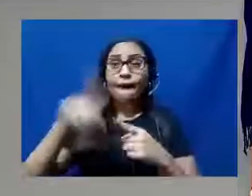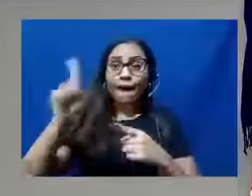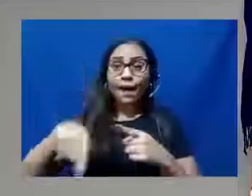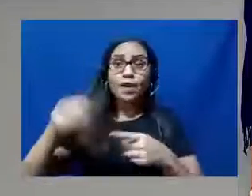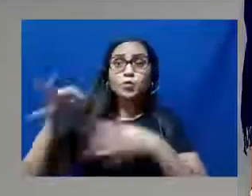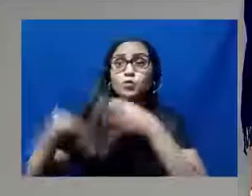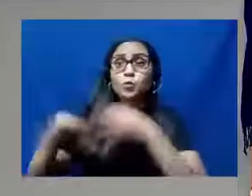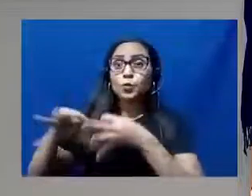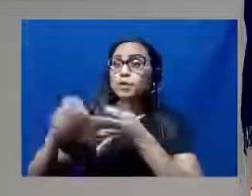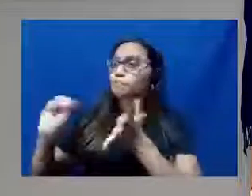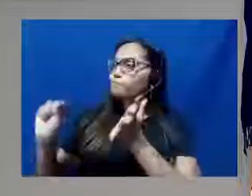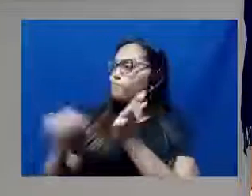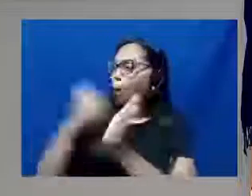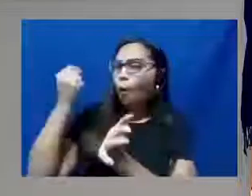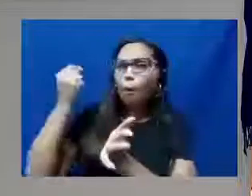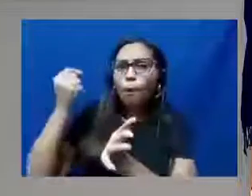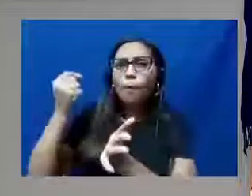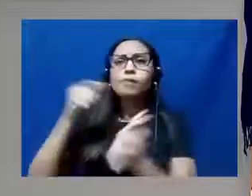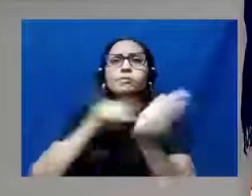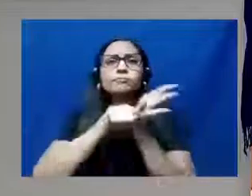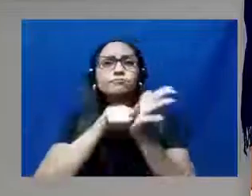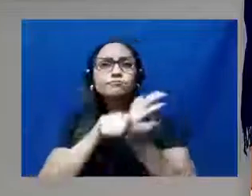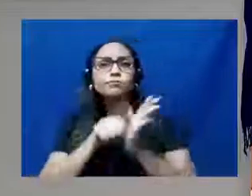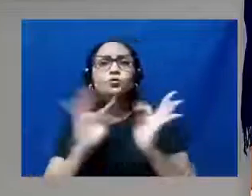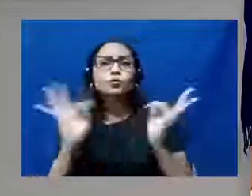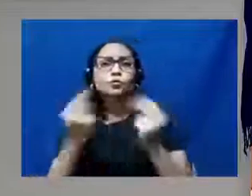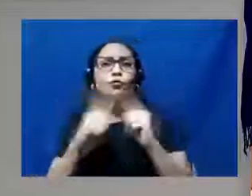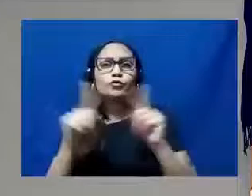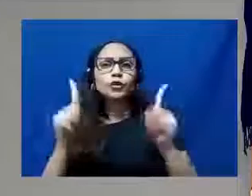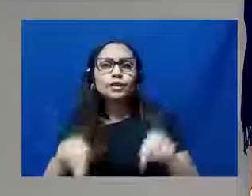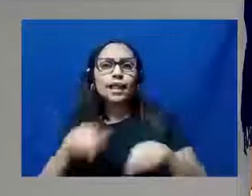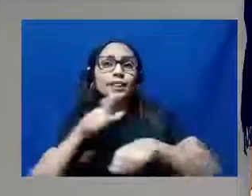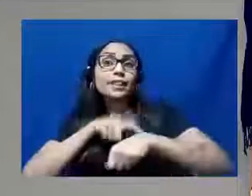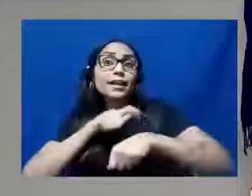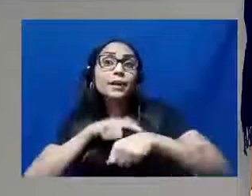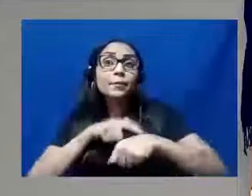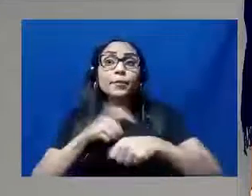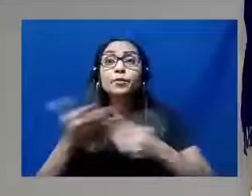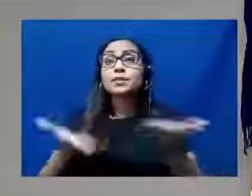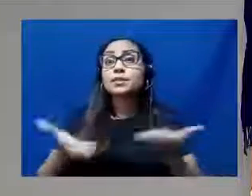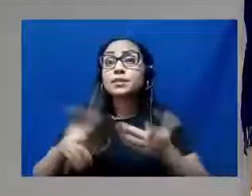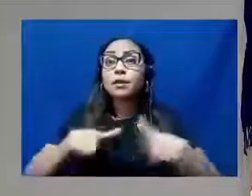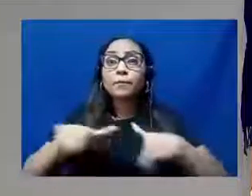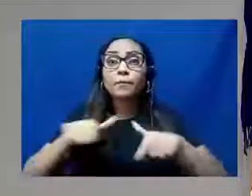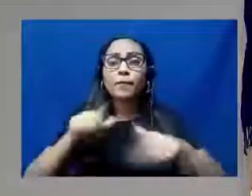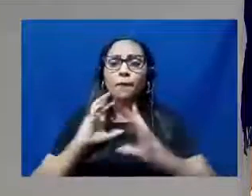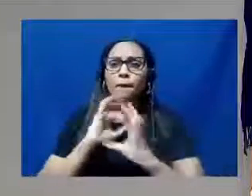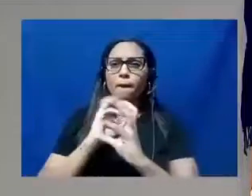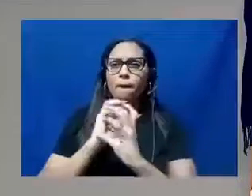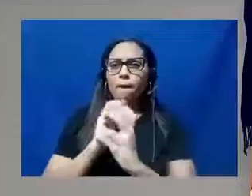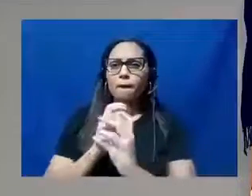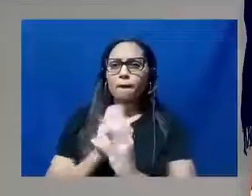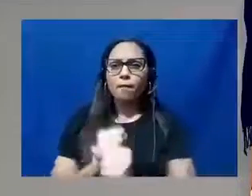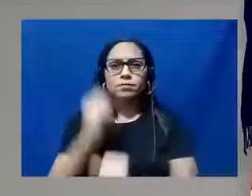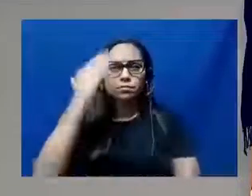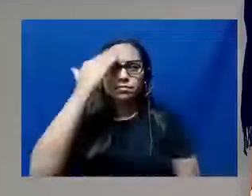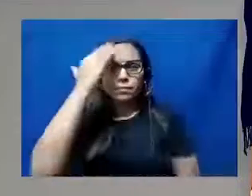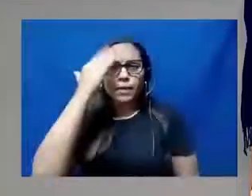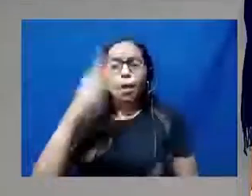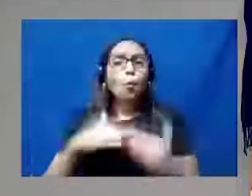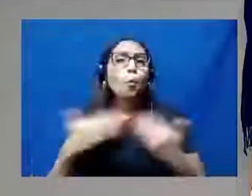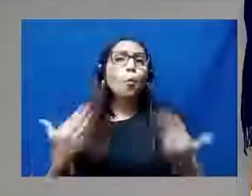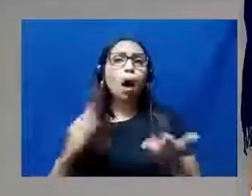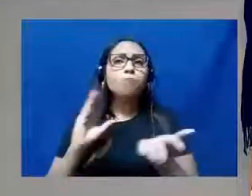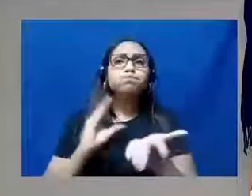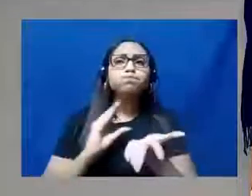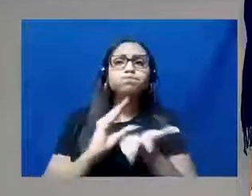averiguar todos os seus funcionários, tempo de serviço, para poder fazer um cálculo, para poder saber qual vai ser a rescisão dos